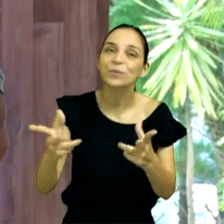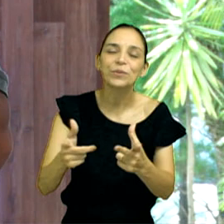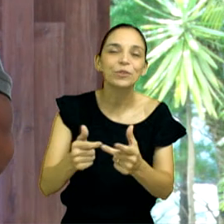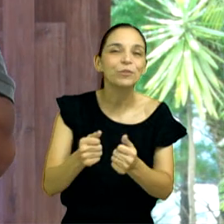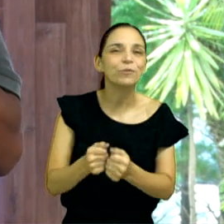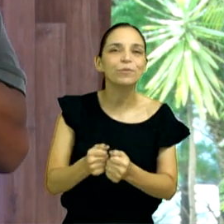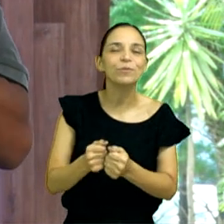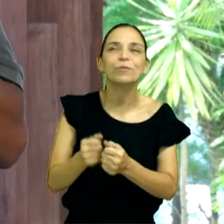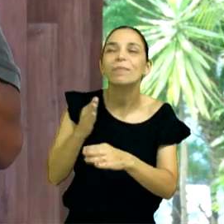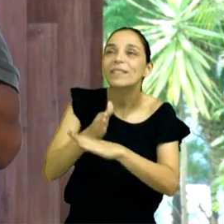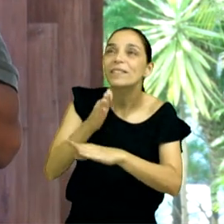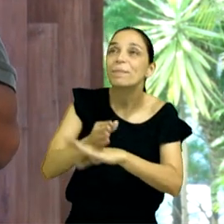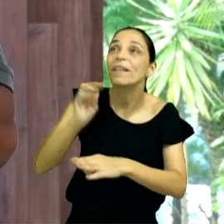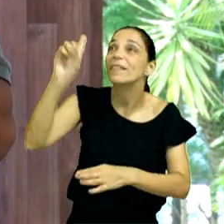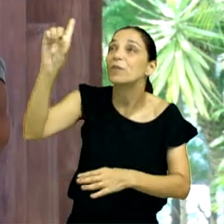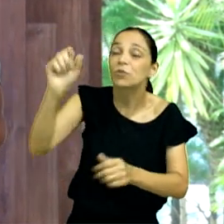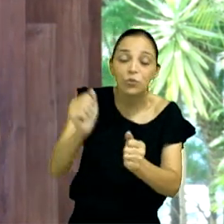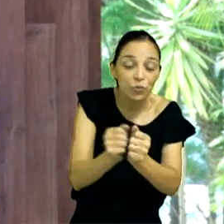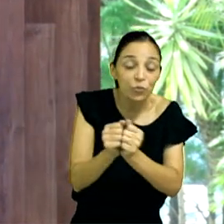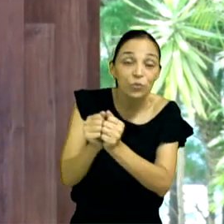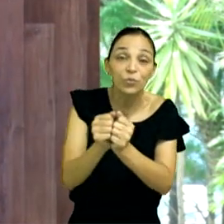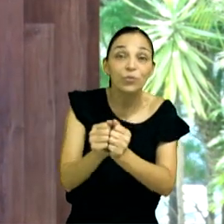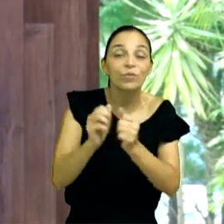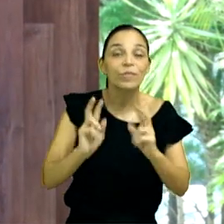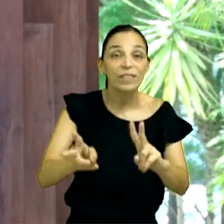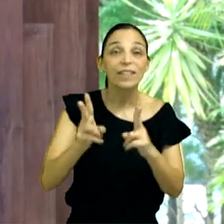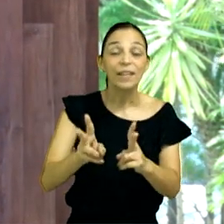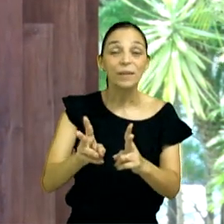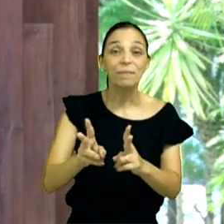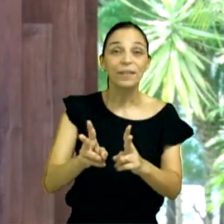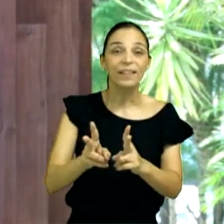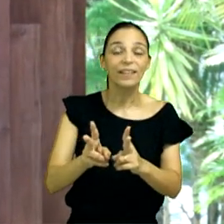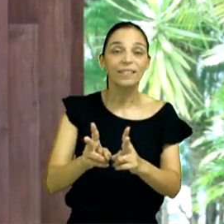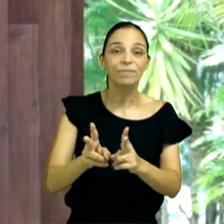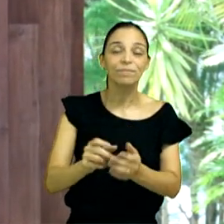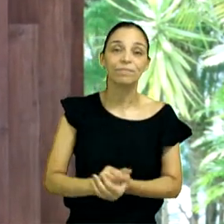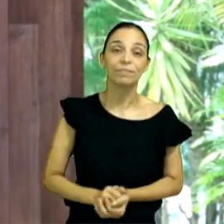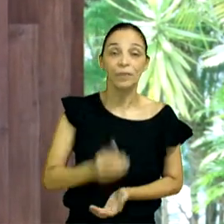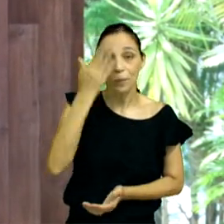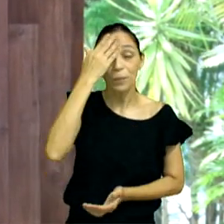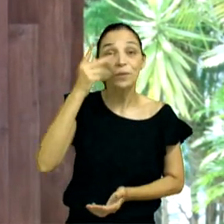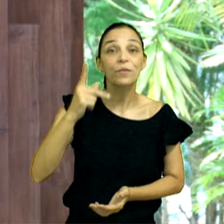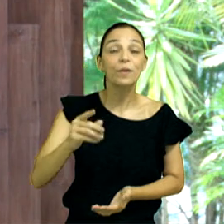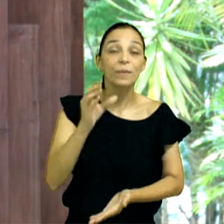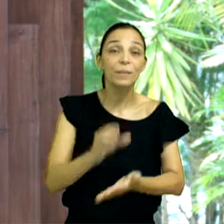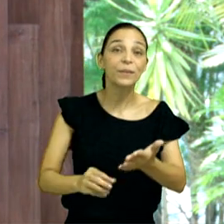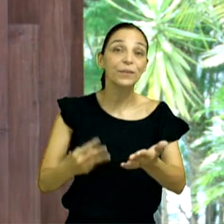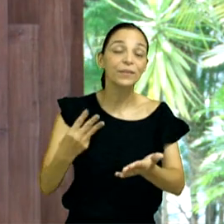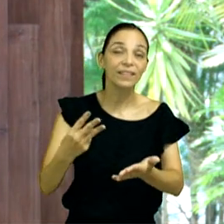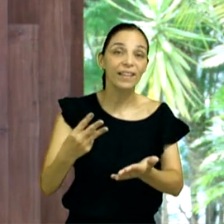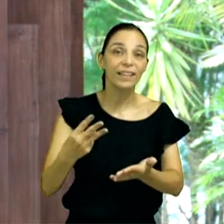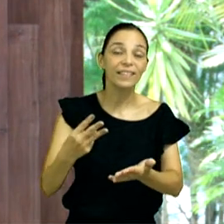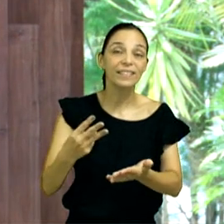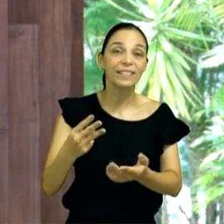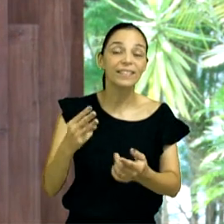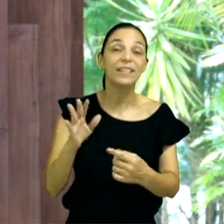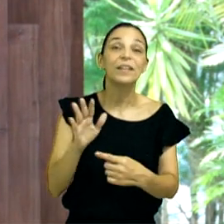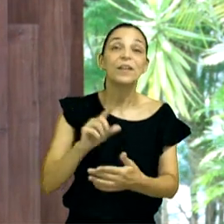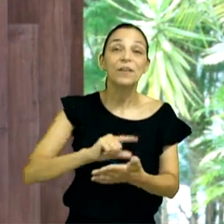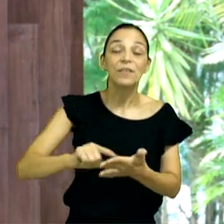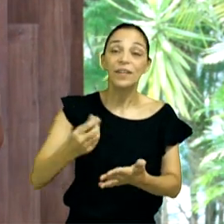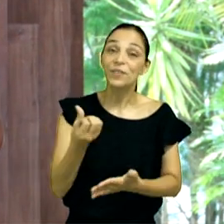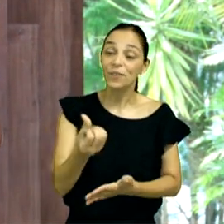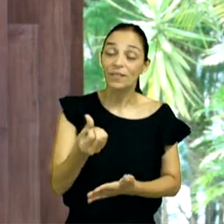participar Deus de tudo, nós citamos aqui, provérbios capítulo 3, verso 6, reconhece-o, em